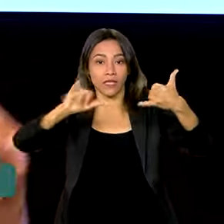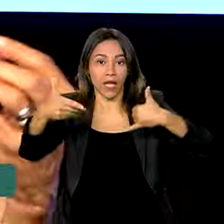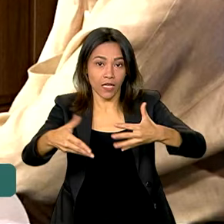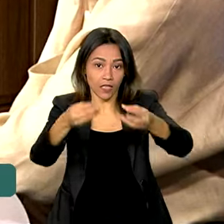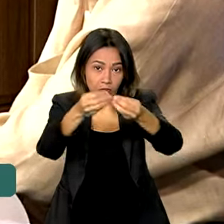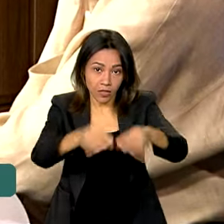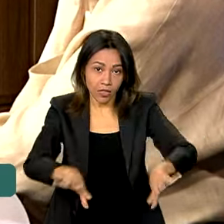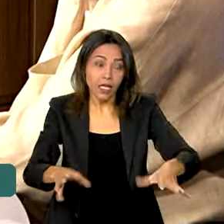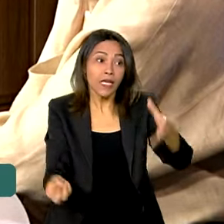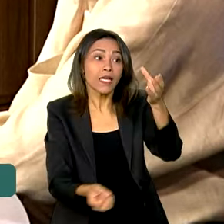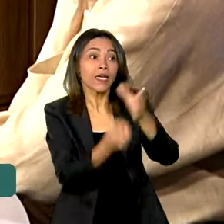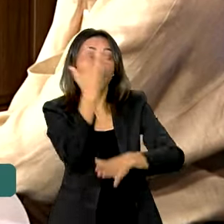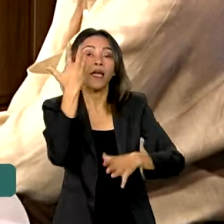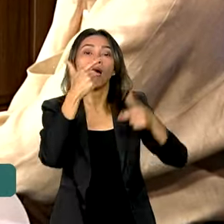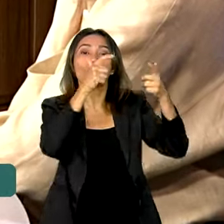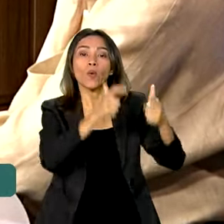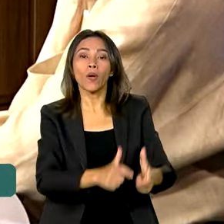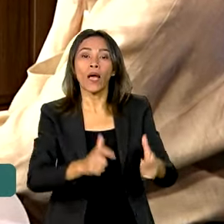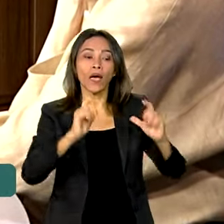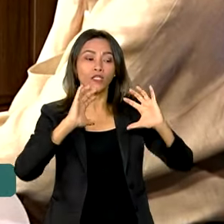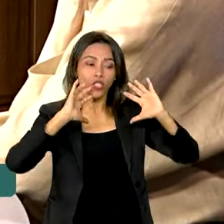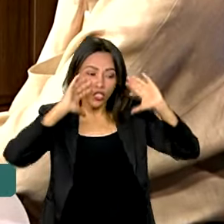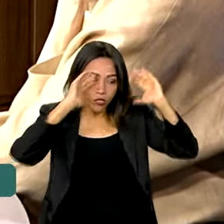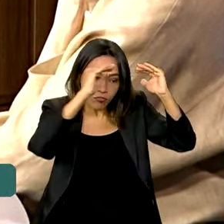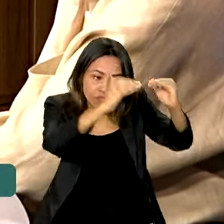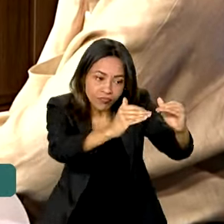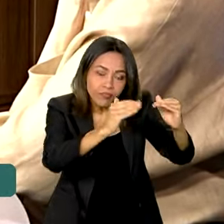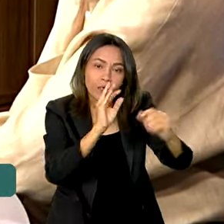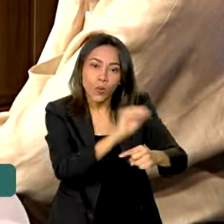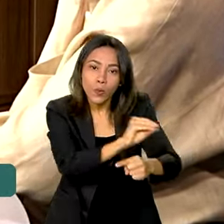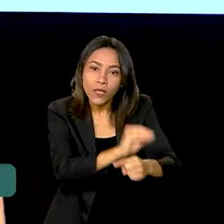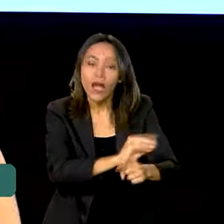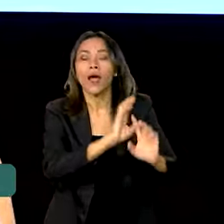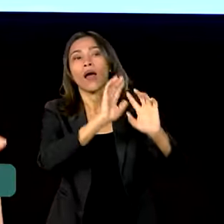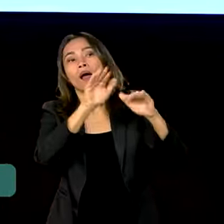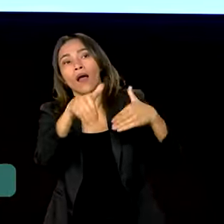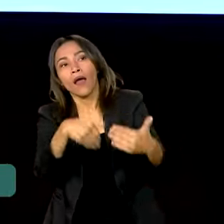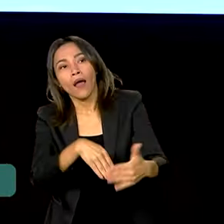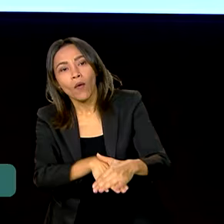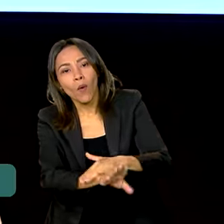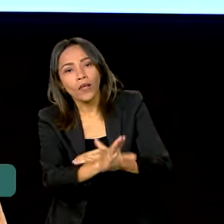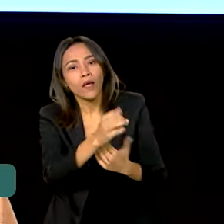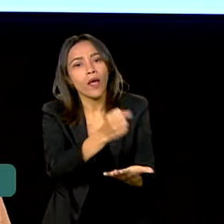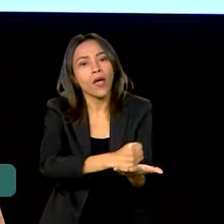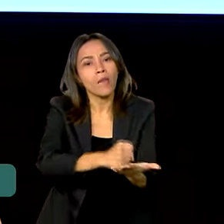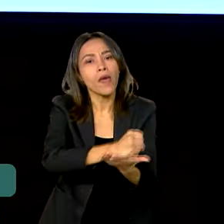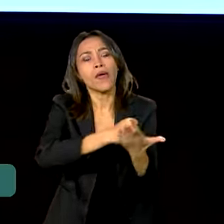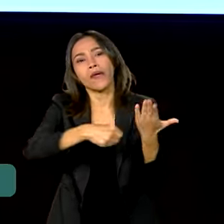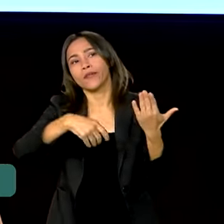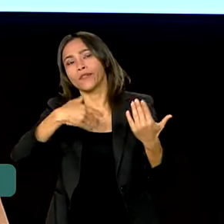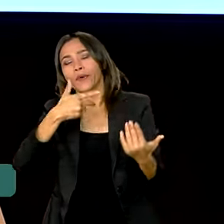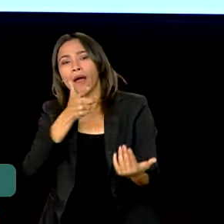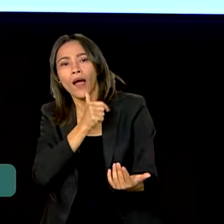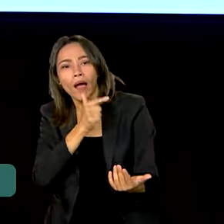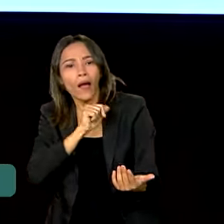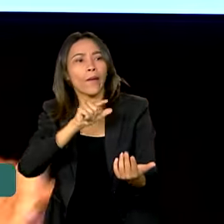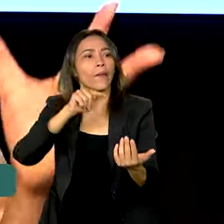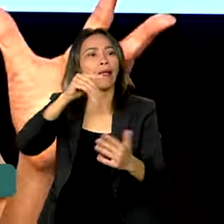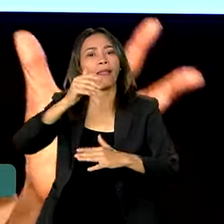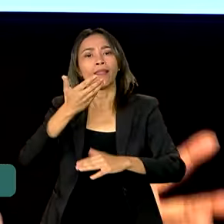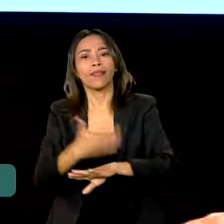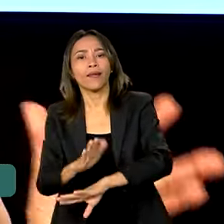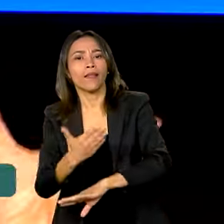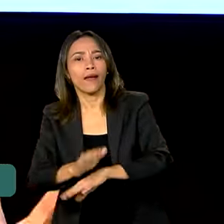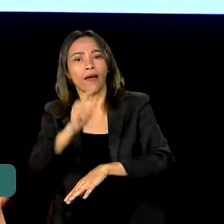de acolhimento das pessoas, estocagem de alimento, de remédio, de água potável, treinamento de pessoas